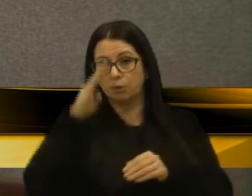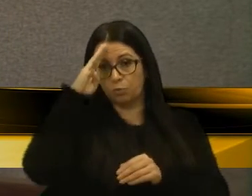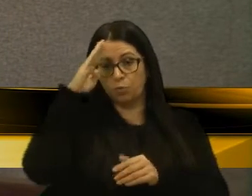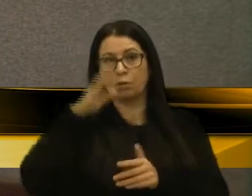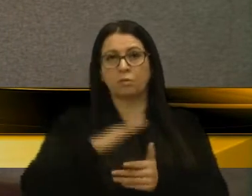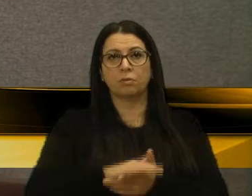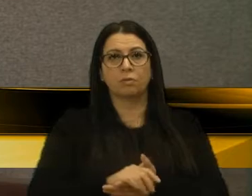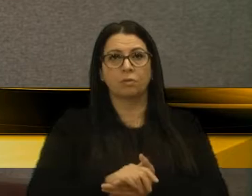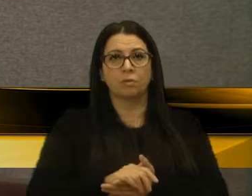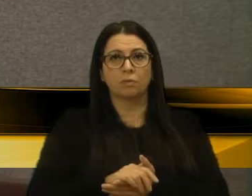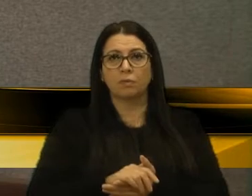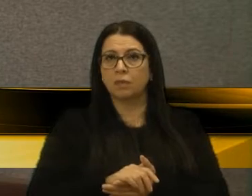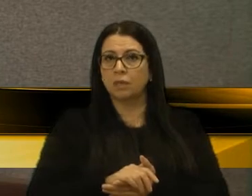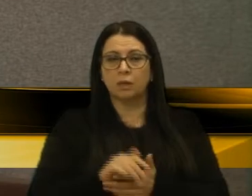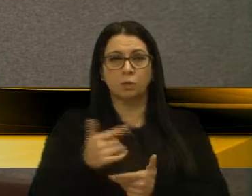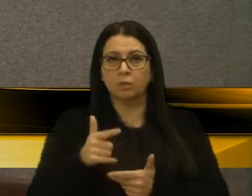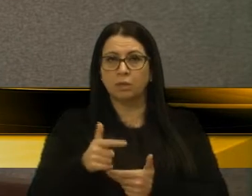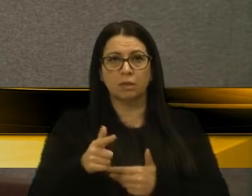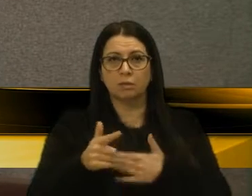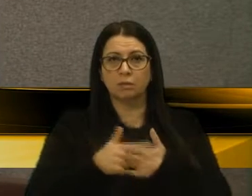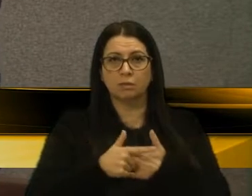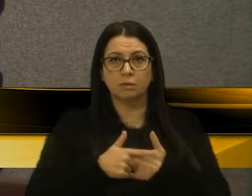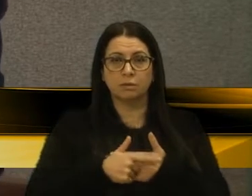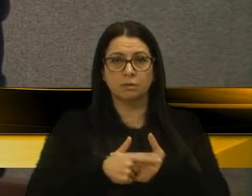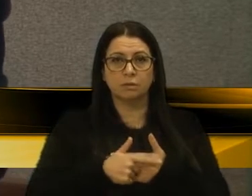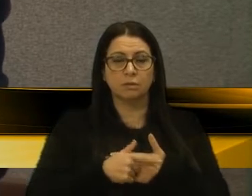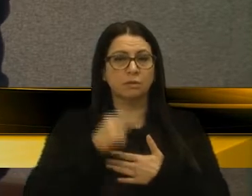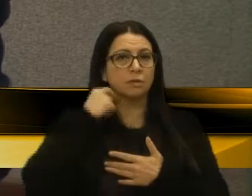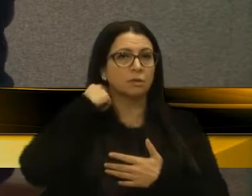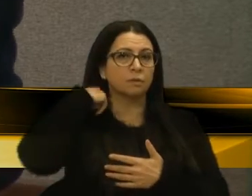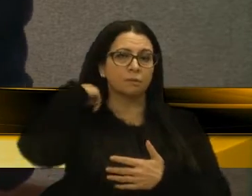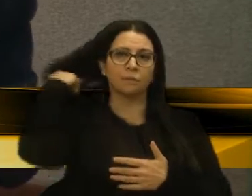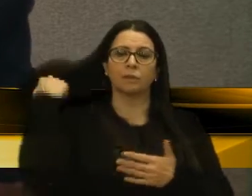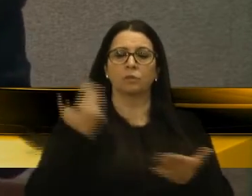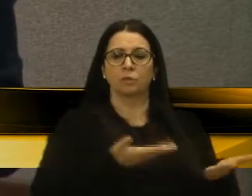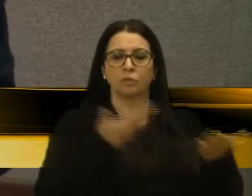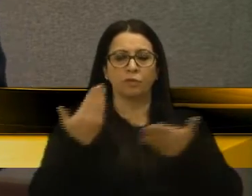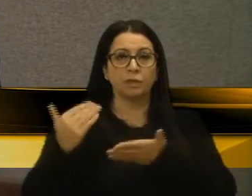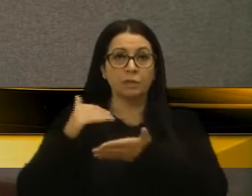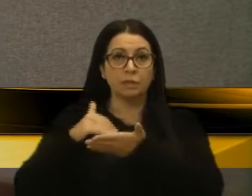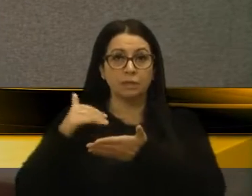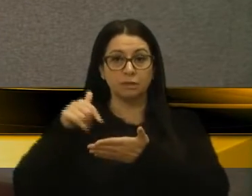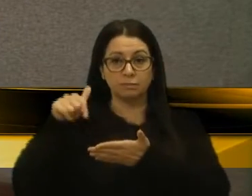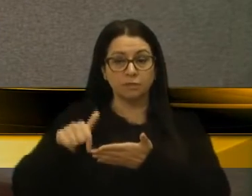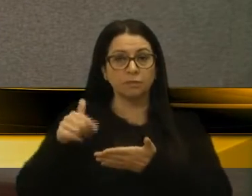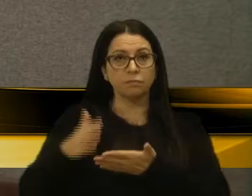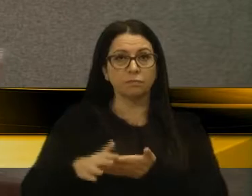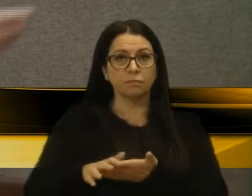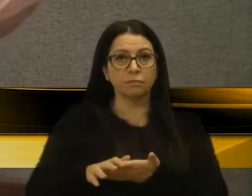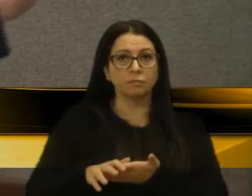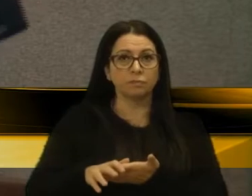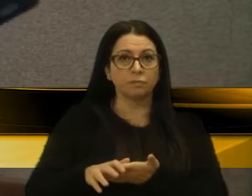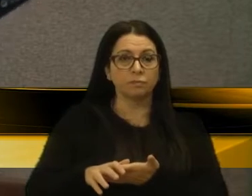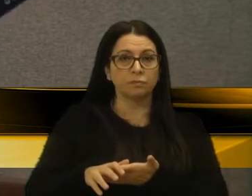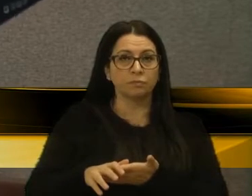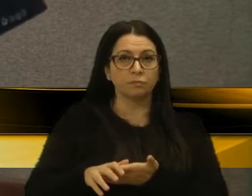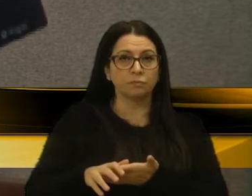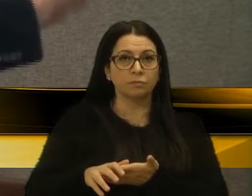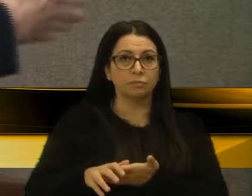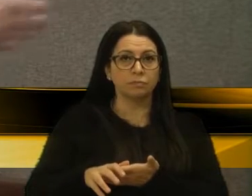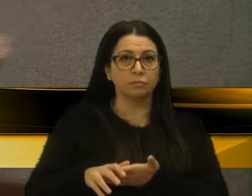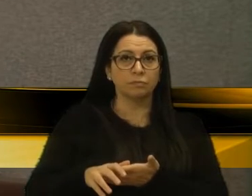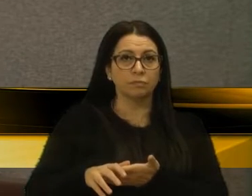a guarda não tenha essa função. E aí se convida o secretário para vir aqui, nessa